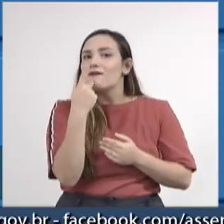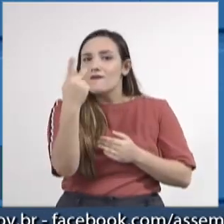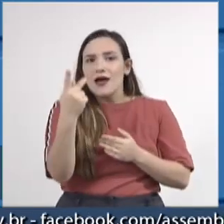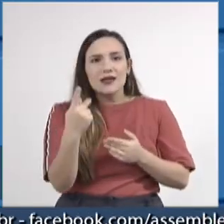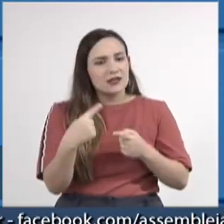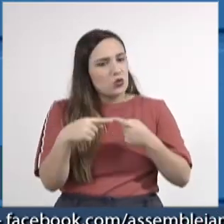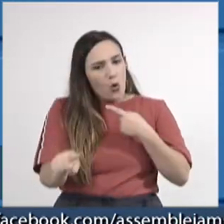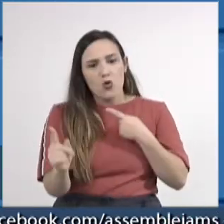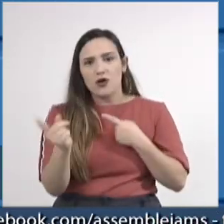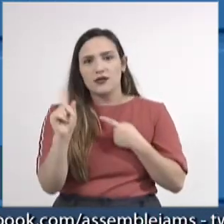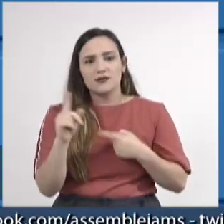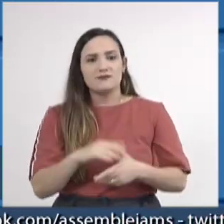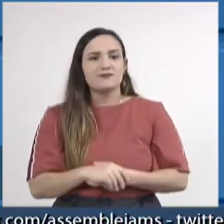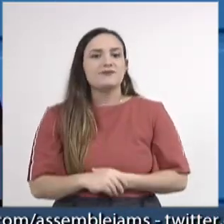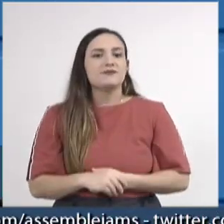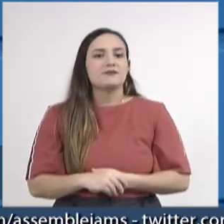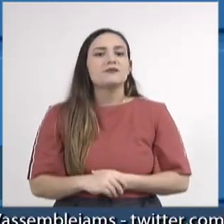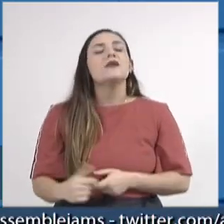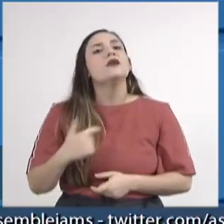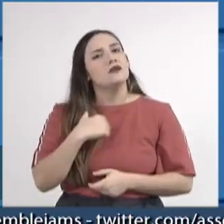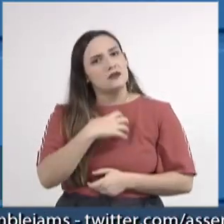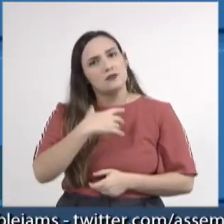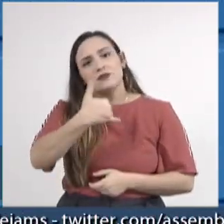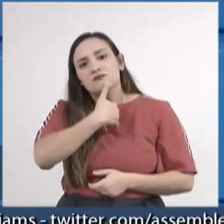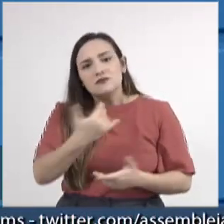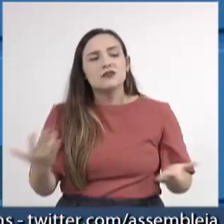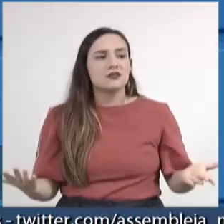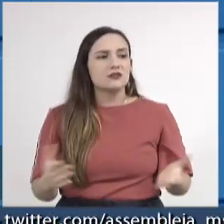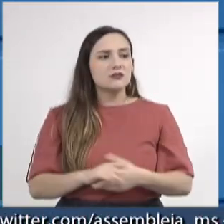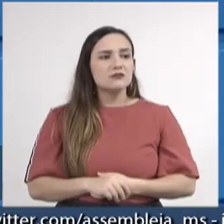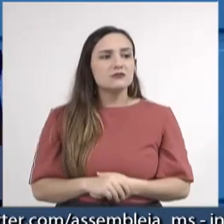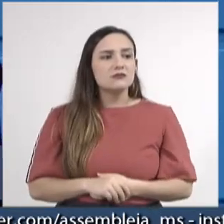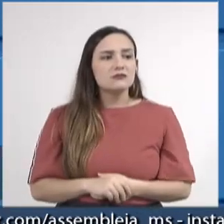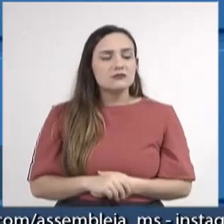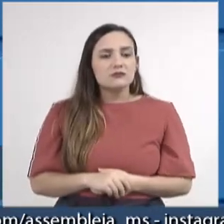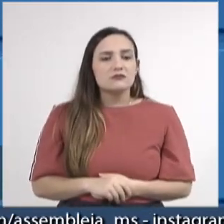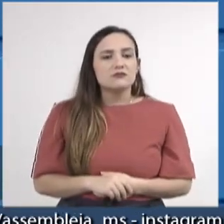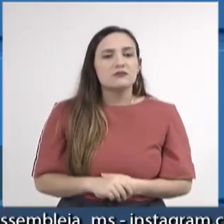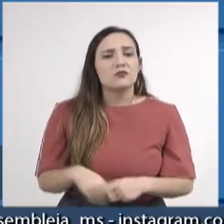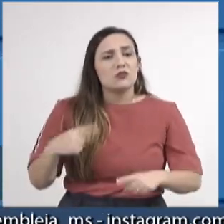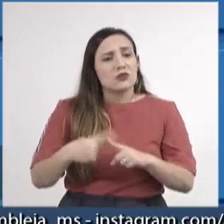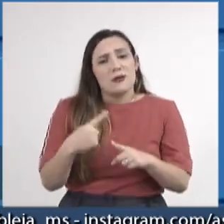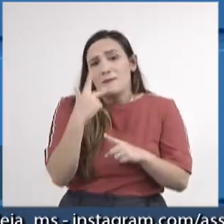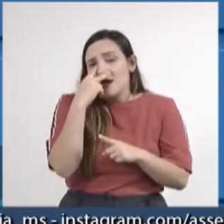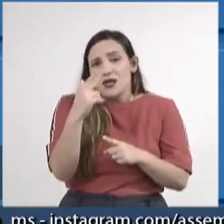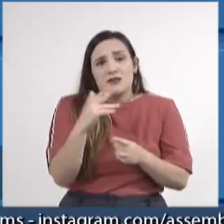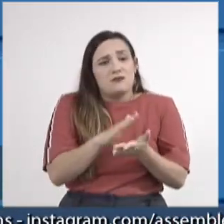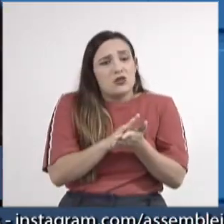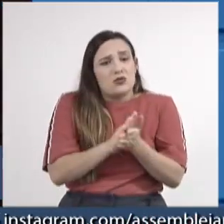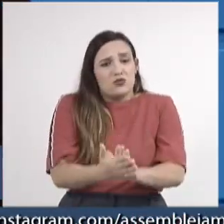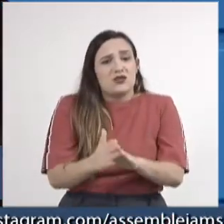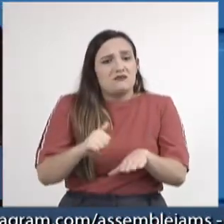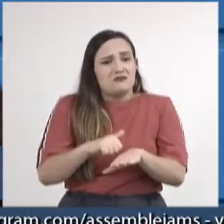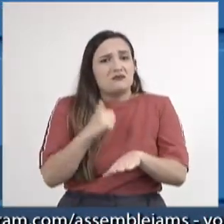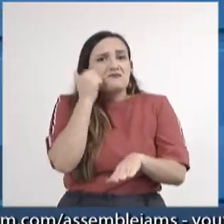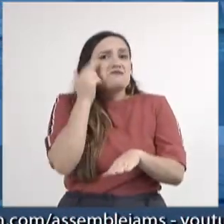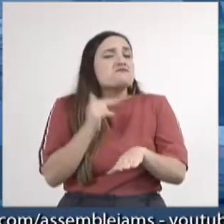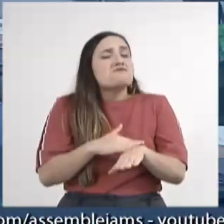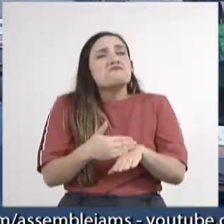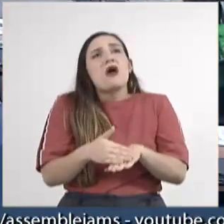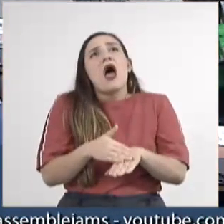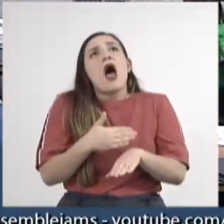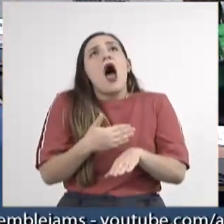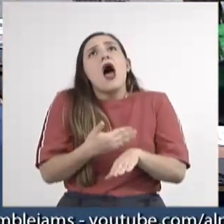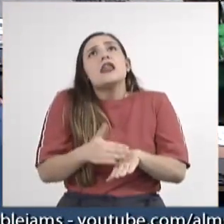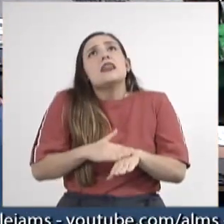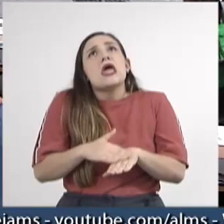universidade. E isso nos entristece muito, porque parece que o racismo tem que ser naturalizado, isso se tornou